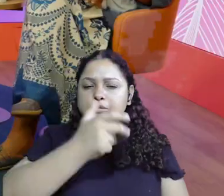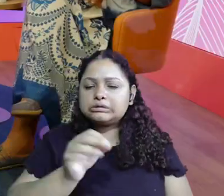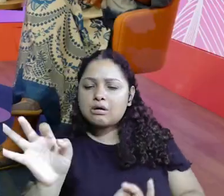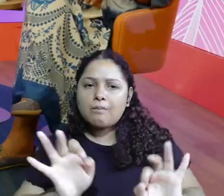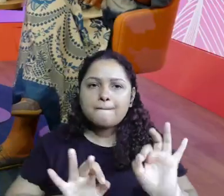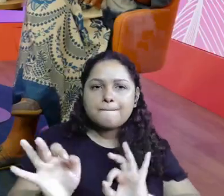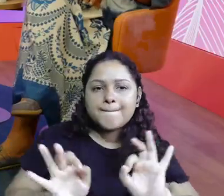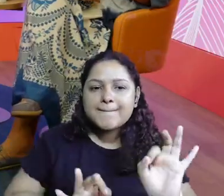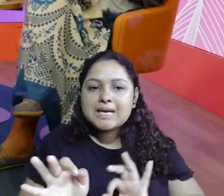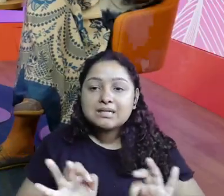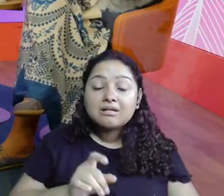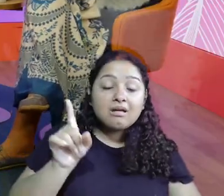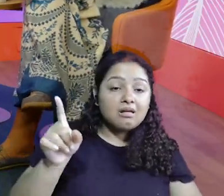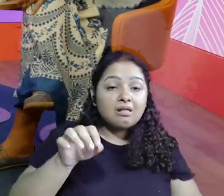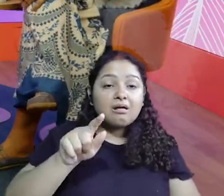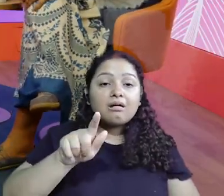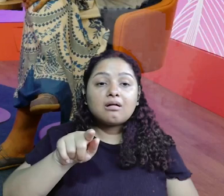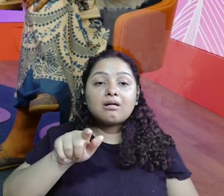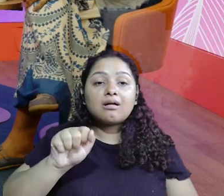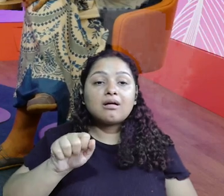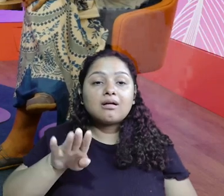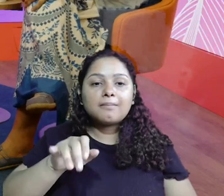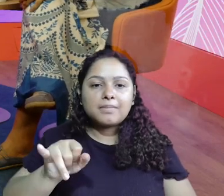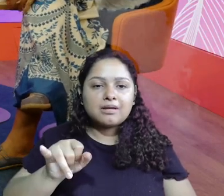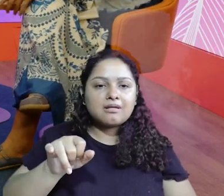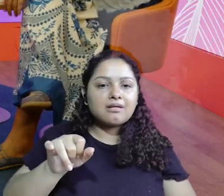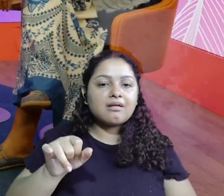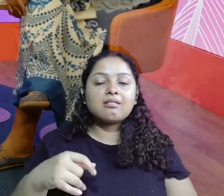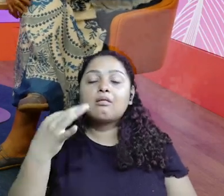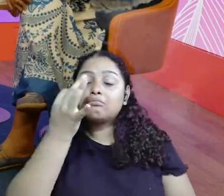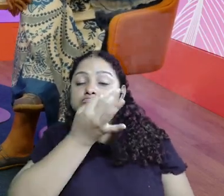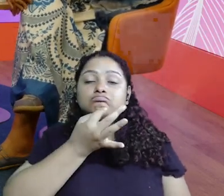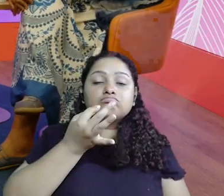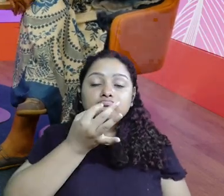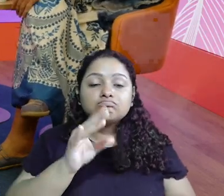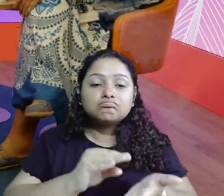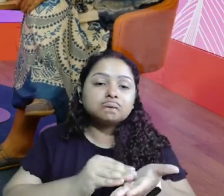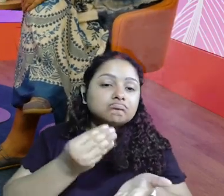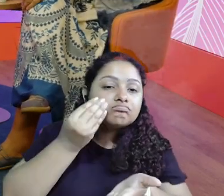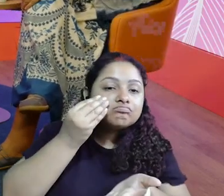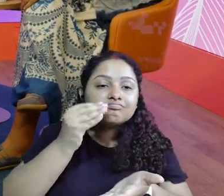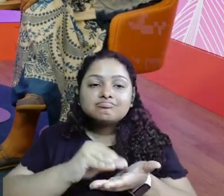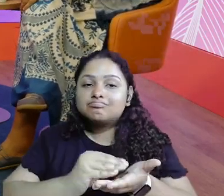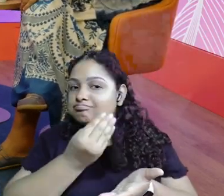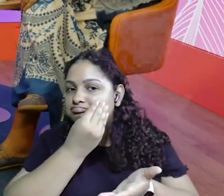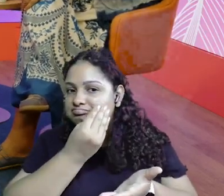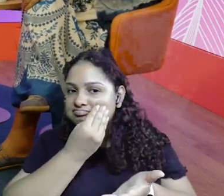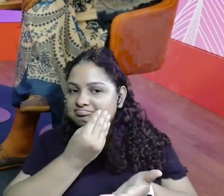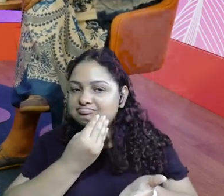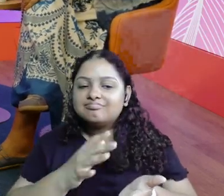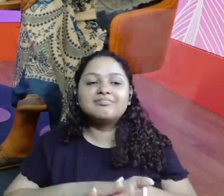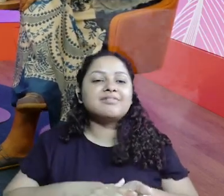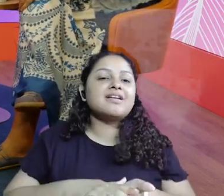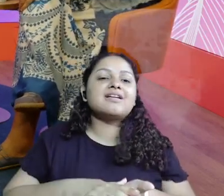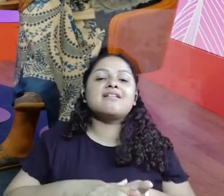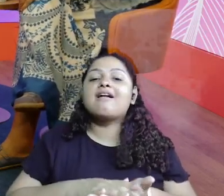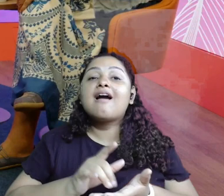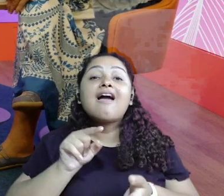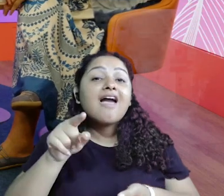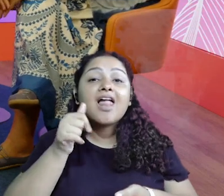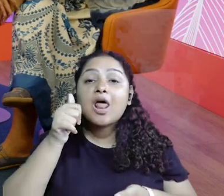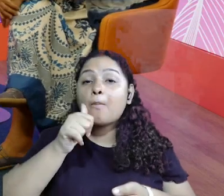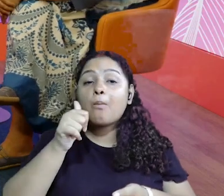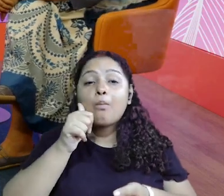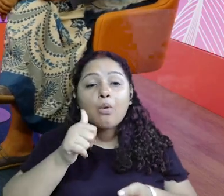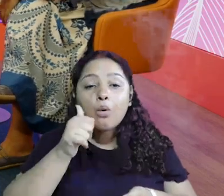bonitas, arrumadas, a Gabi, a Gabi que é da natureza, até passou uma make, ó, né? A Gabi não é essa mulher,